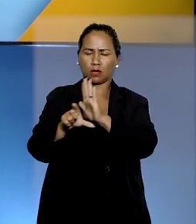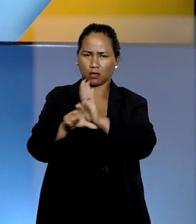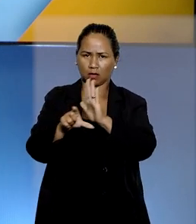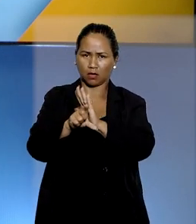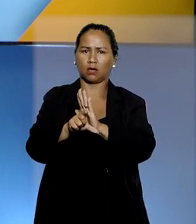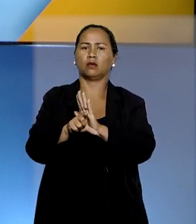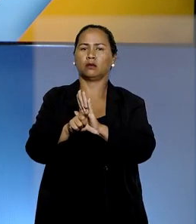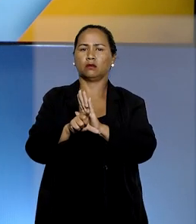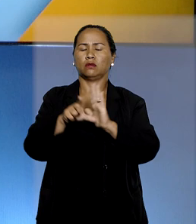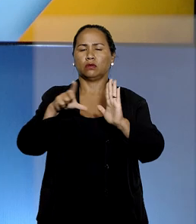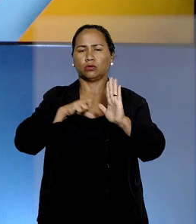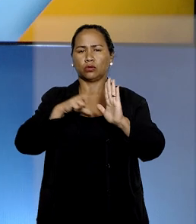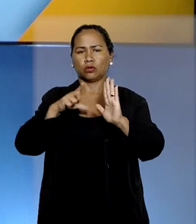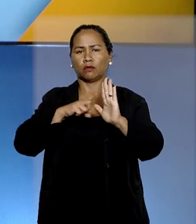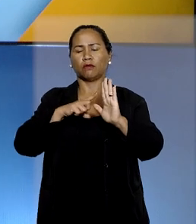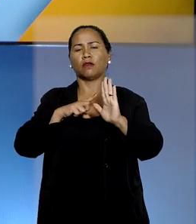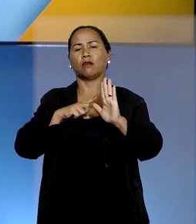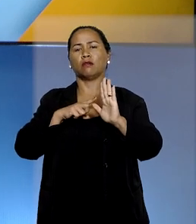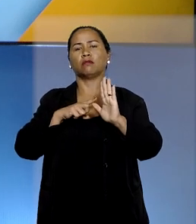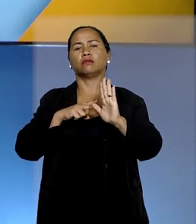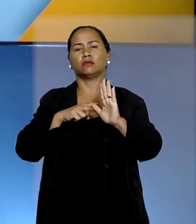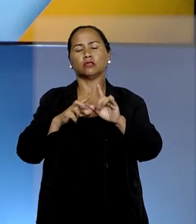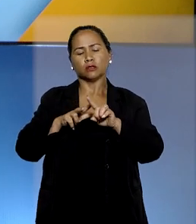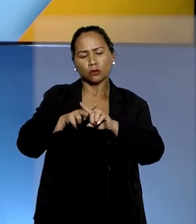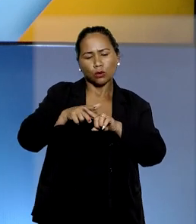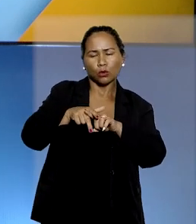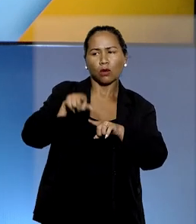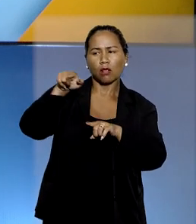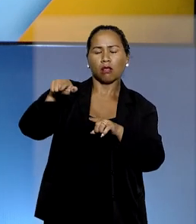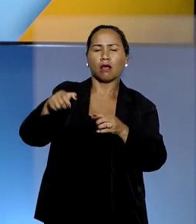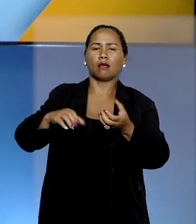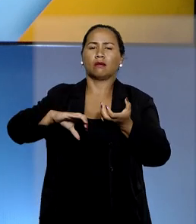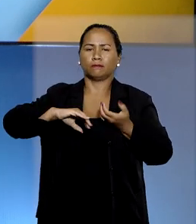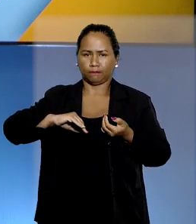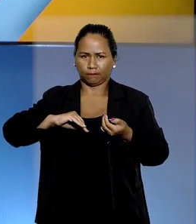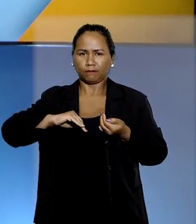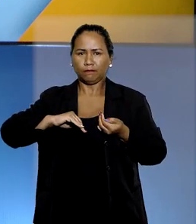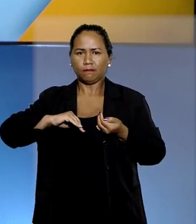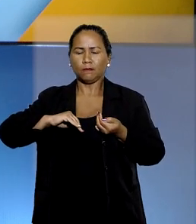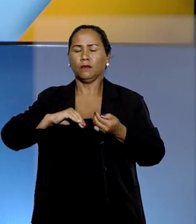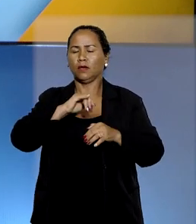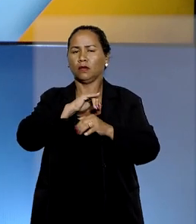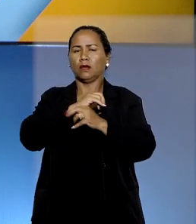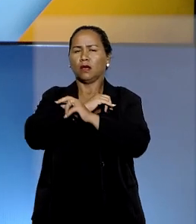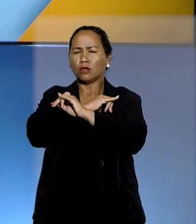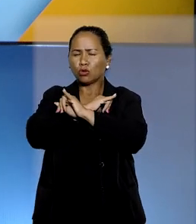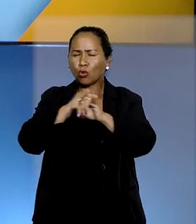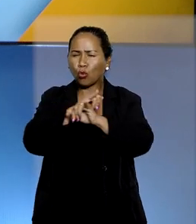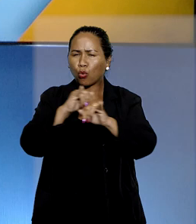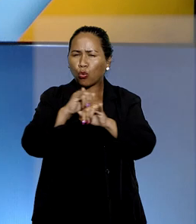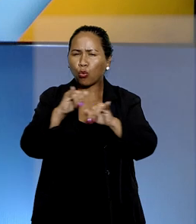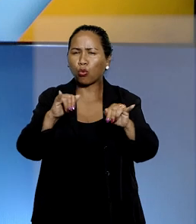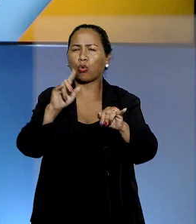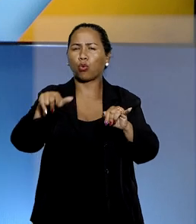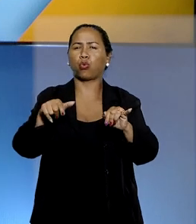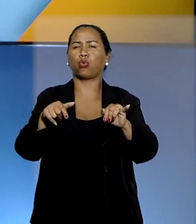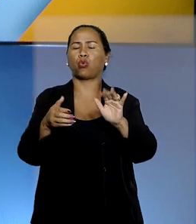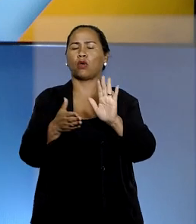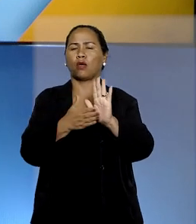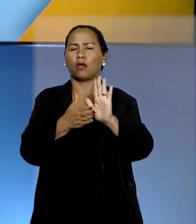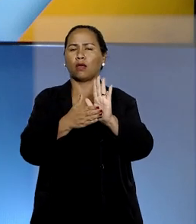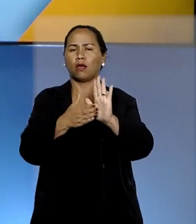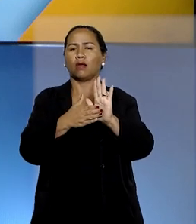de lei regulamentadora a ser editada pelo Congresso Nacional. A novidade está prevista em enunciado